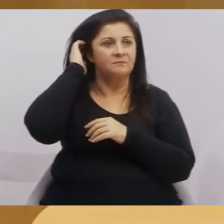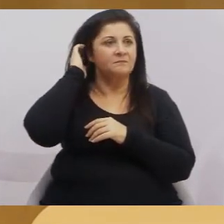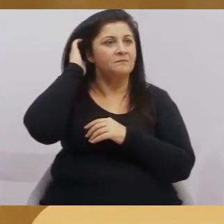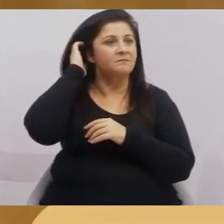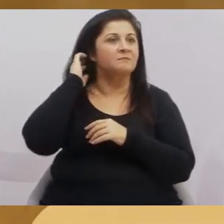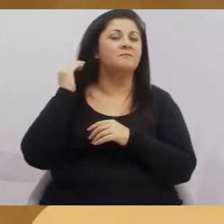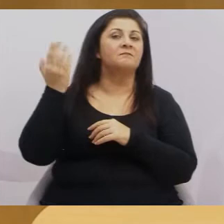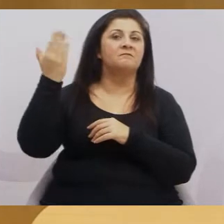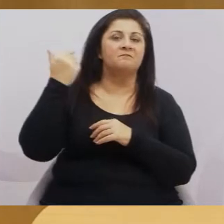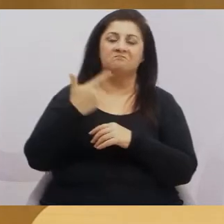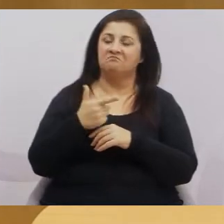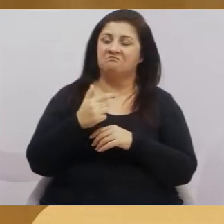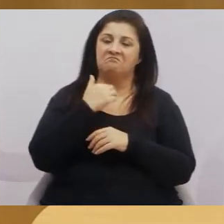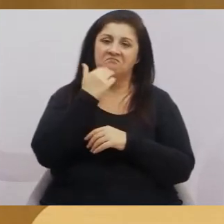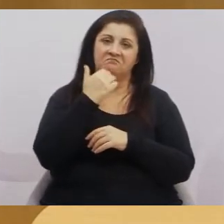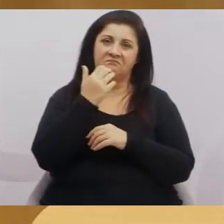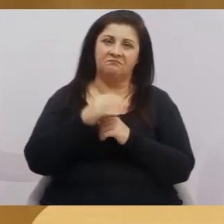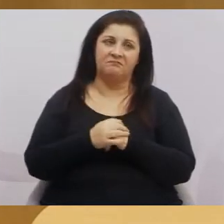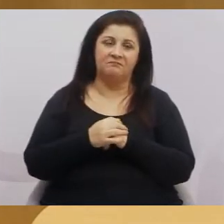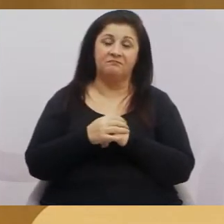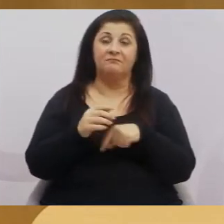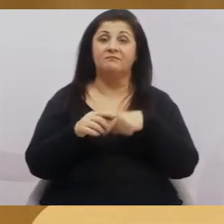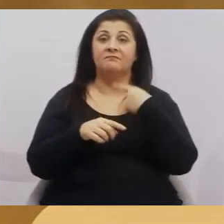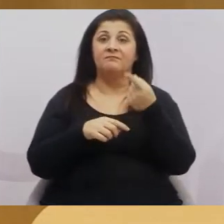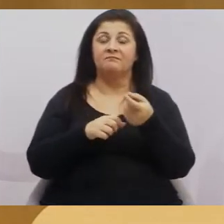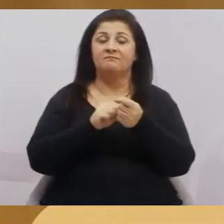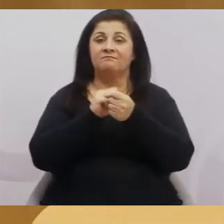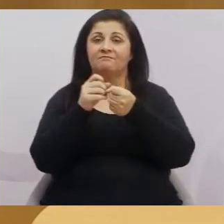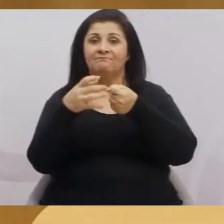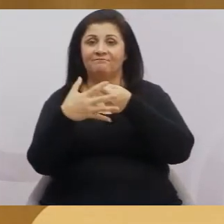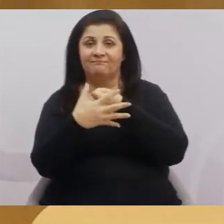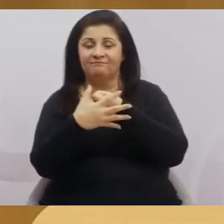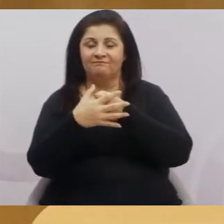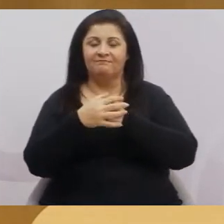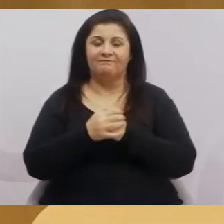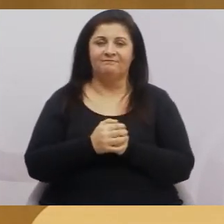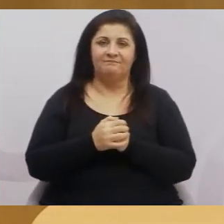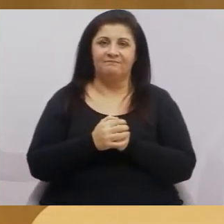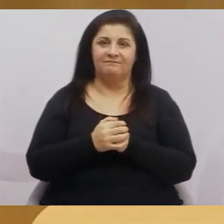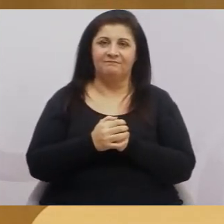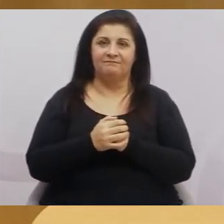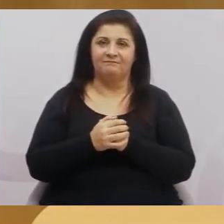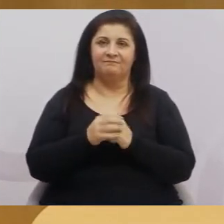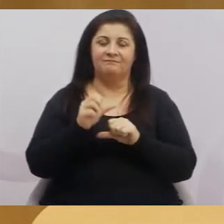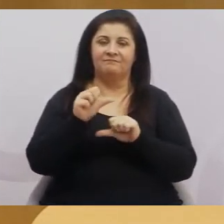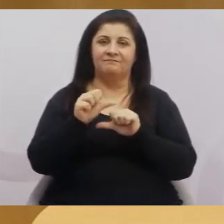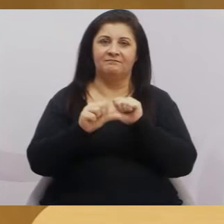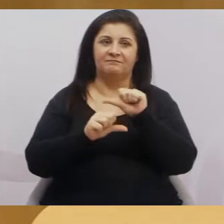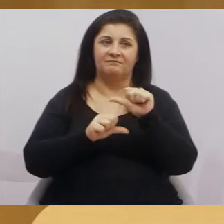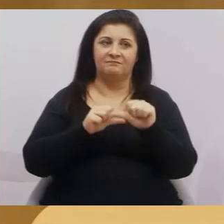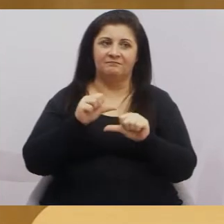ninguém. Aí veio o coronavírus, aí veio para as nove horas.